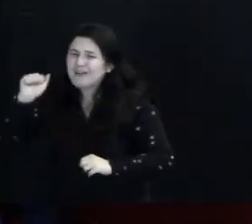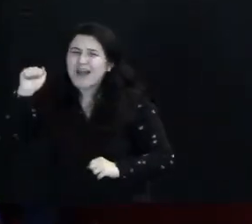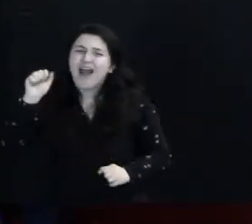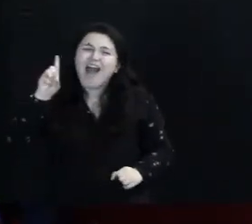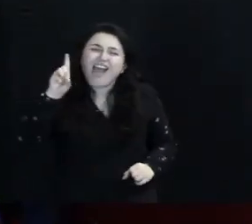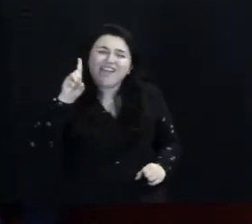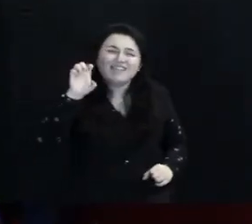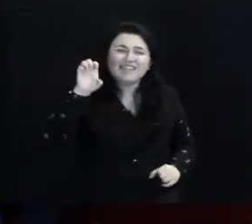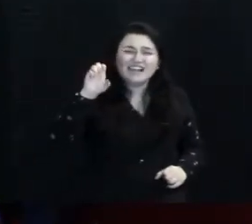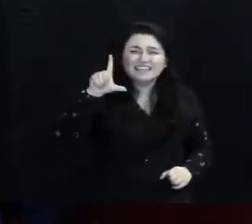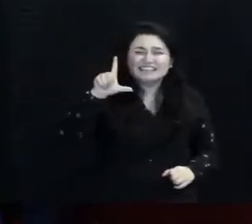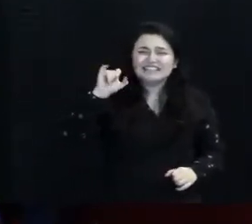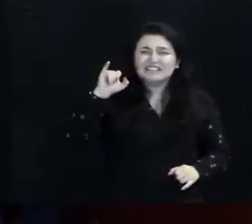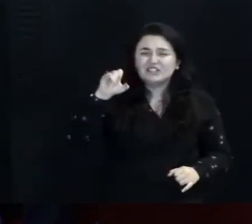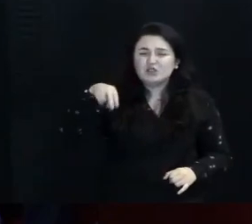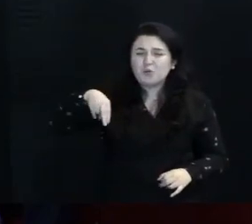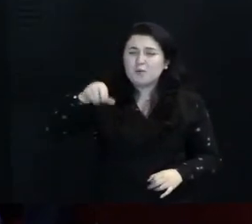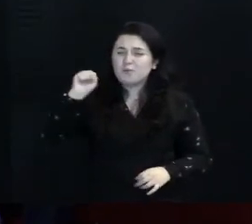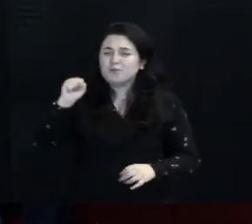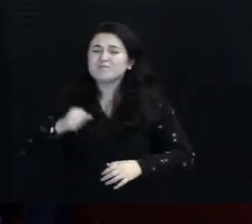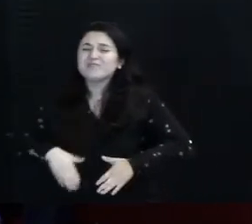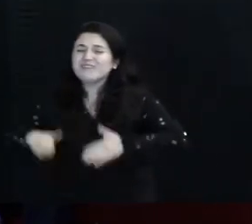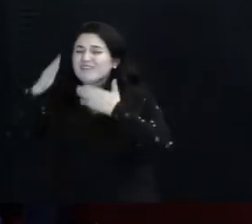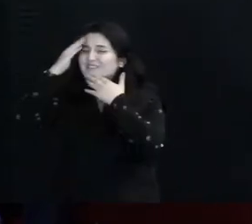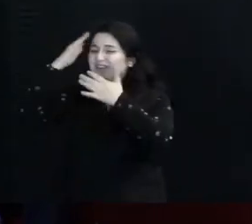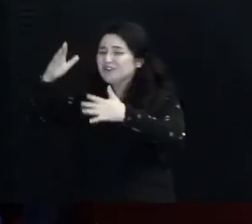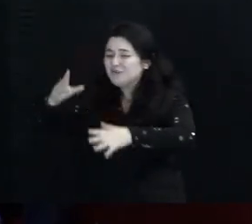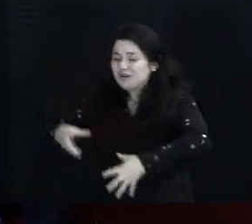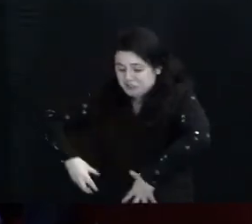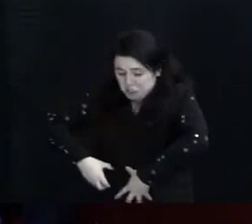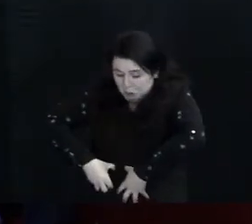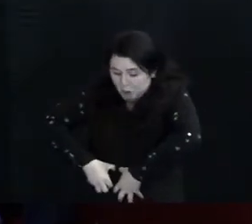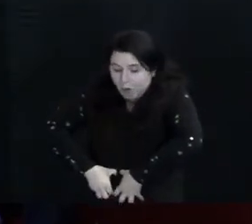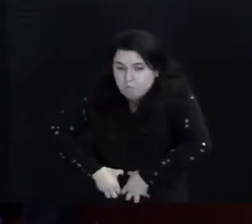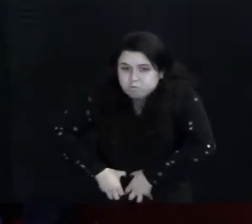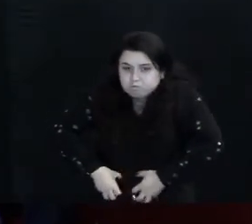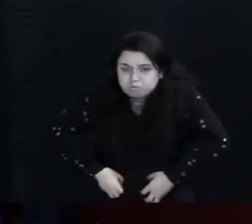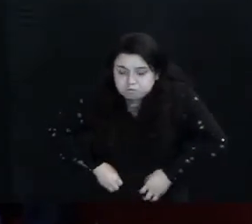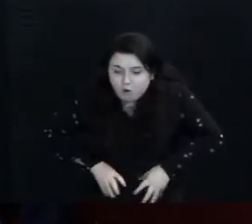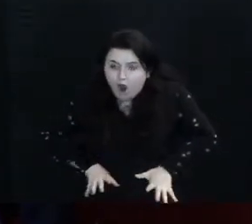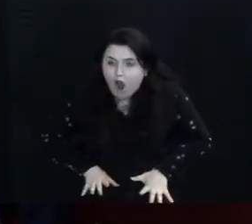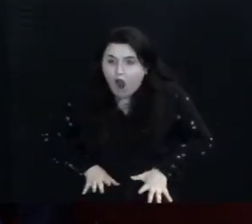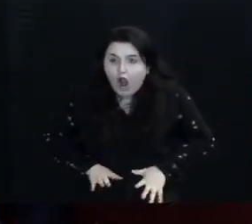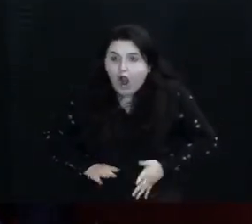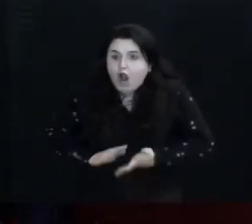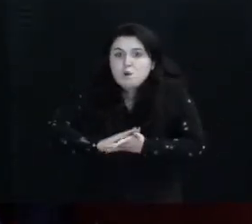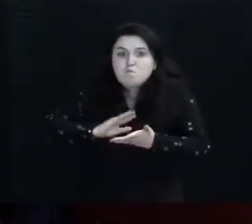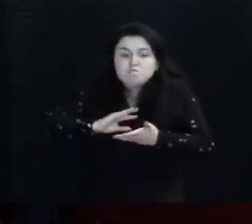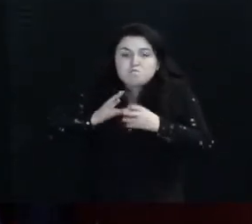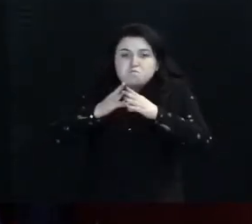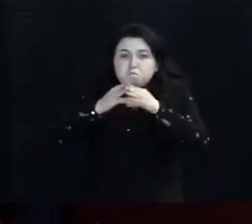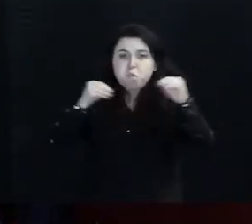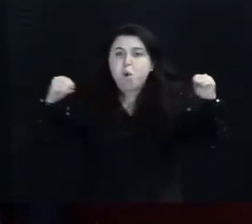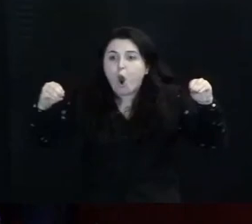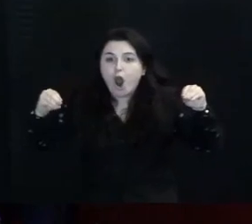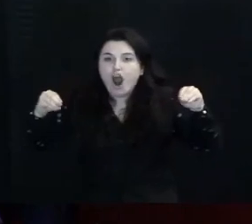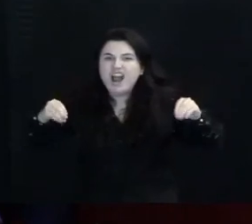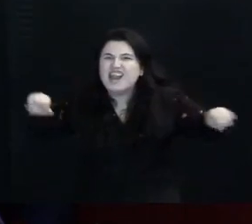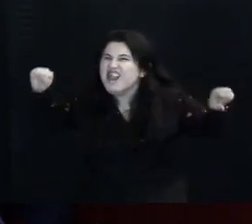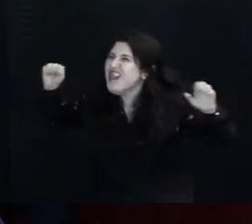Paulo Ele agradece porque os nódulos do abdômen sumiram Louvado seja Jesus